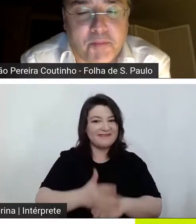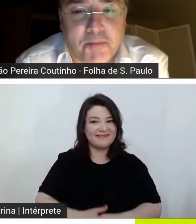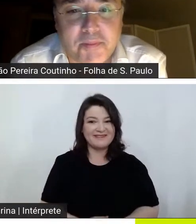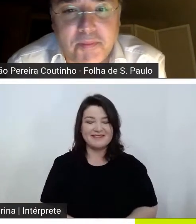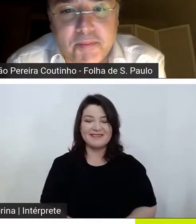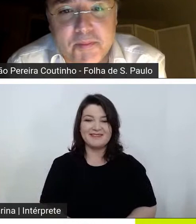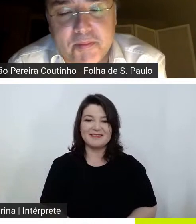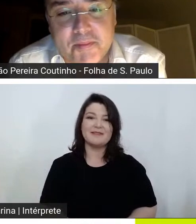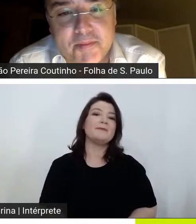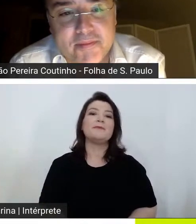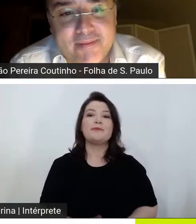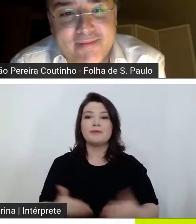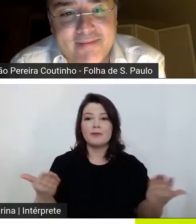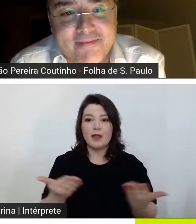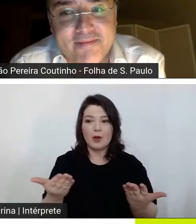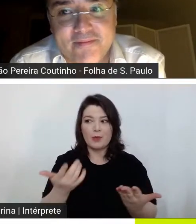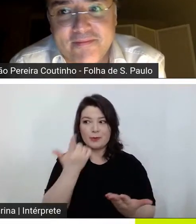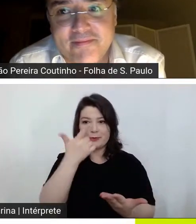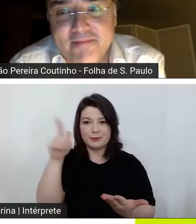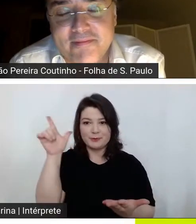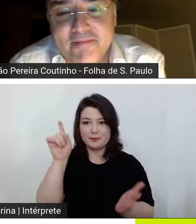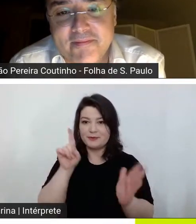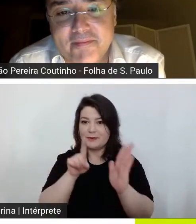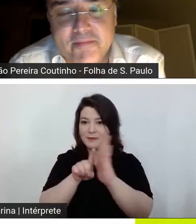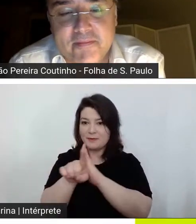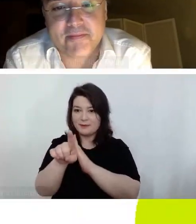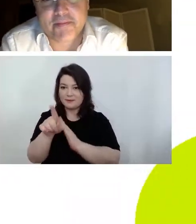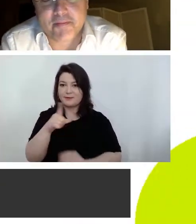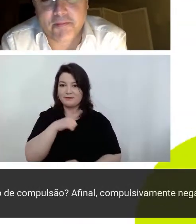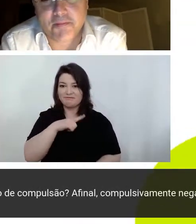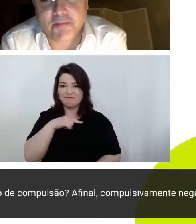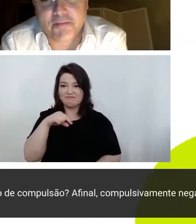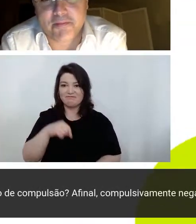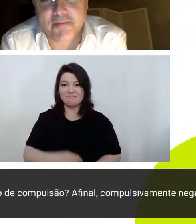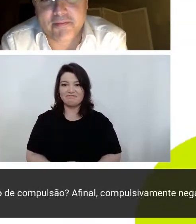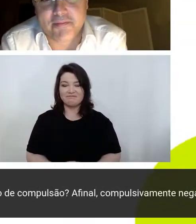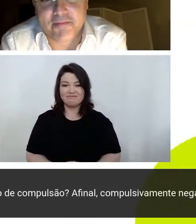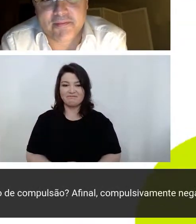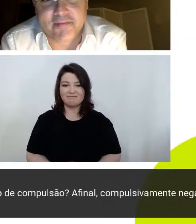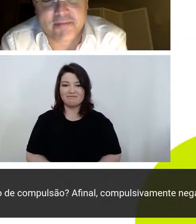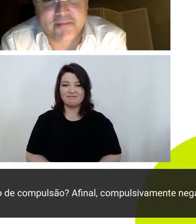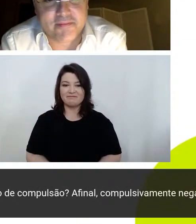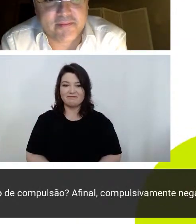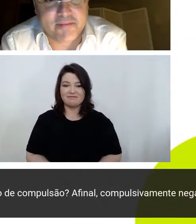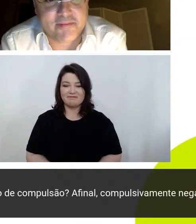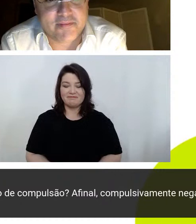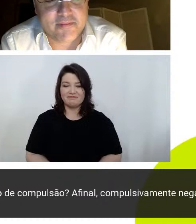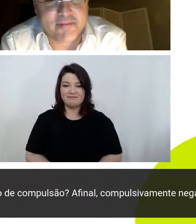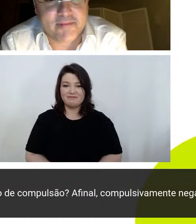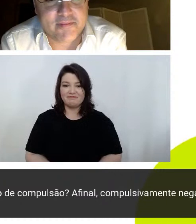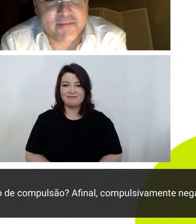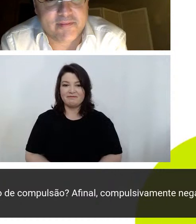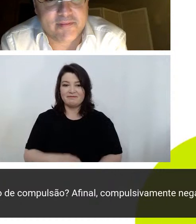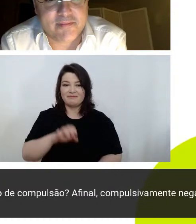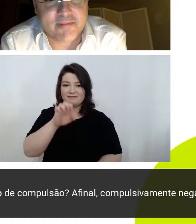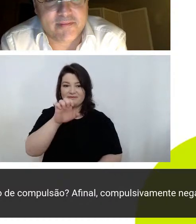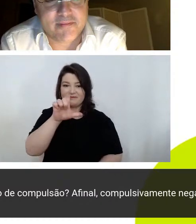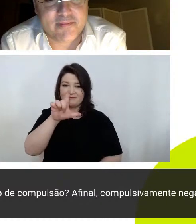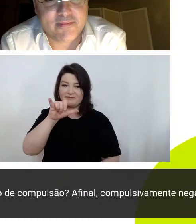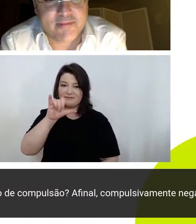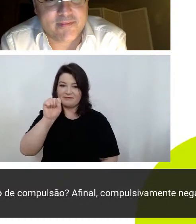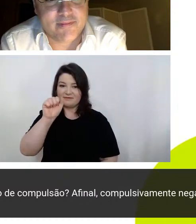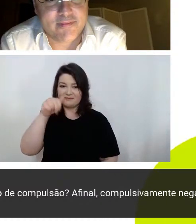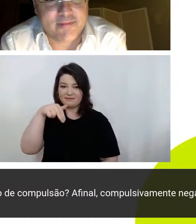vamos agora para outra pergunta que a gente tem aqui é da Elisângela Siqueira